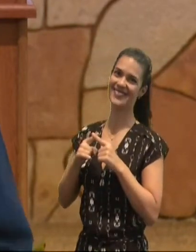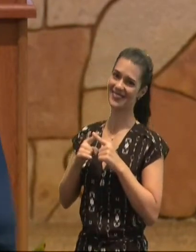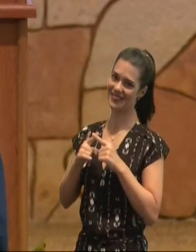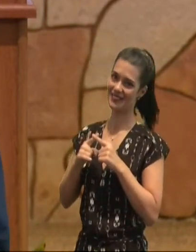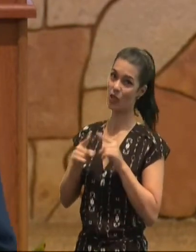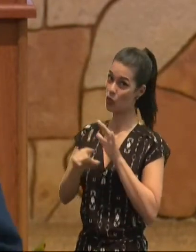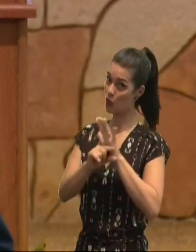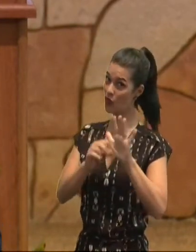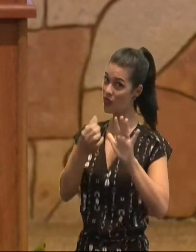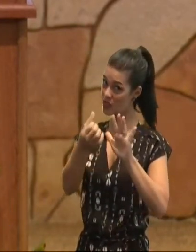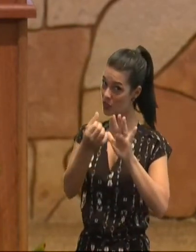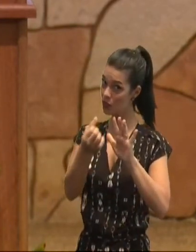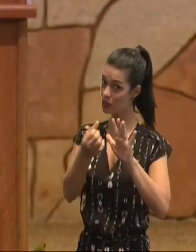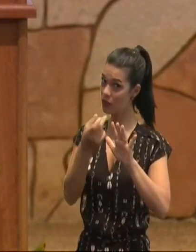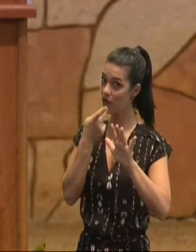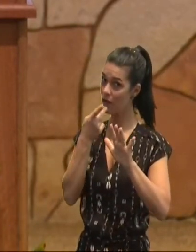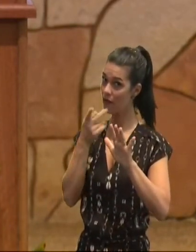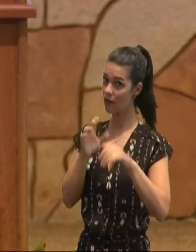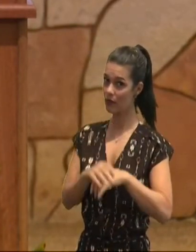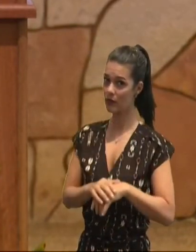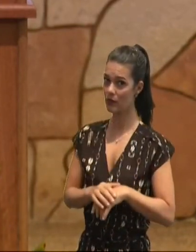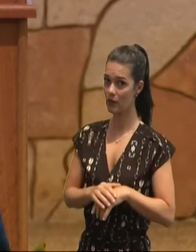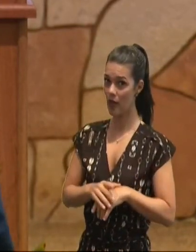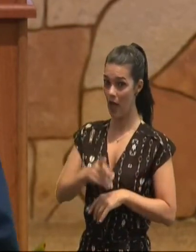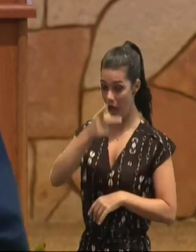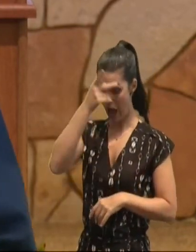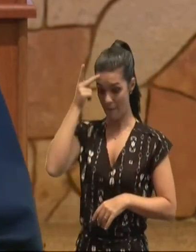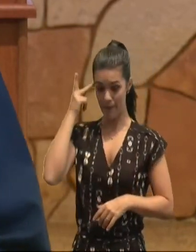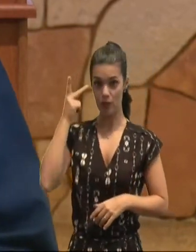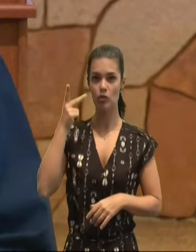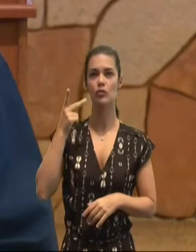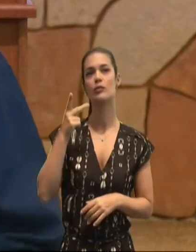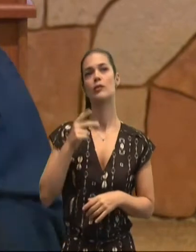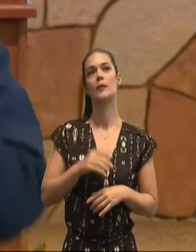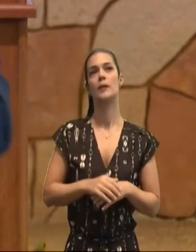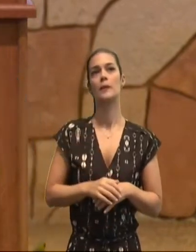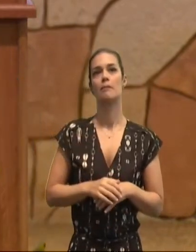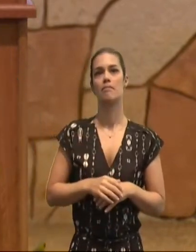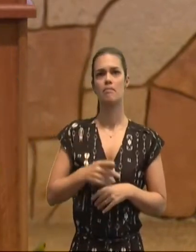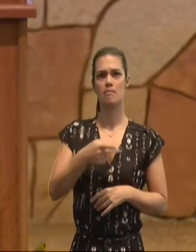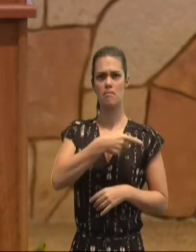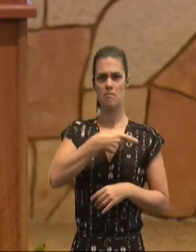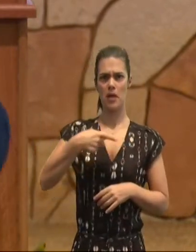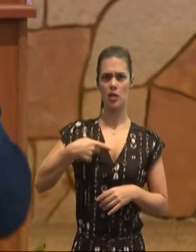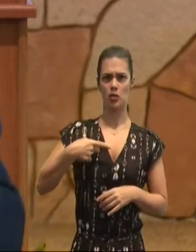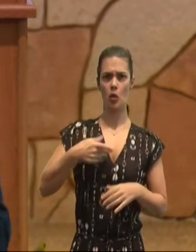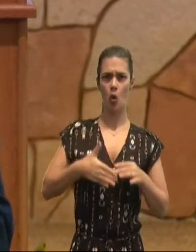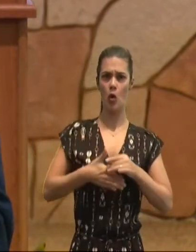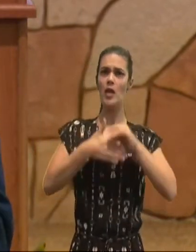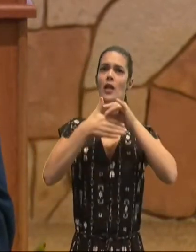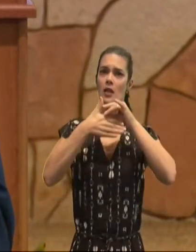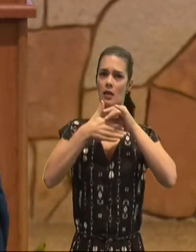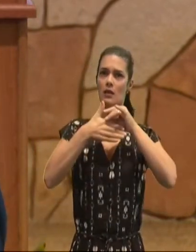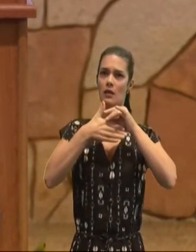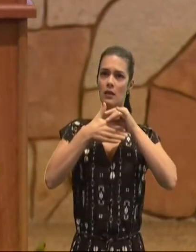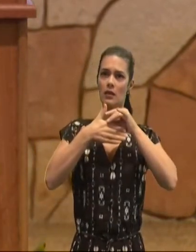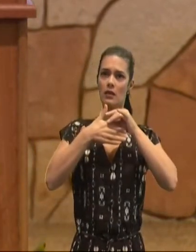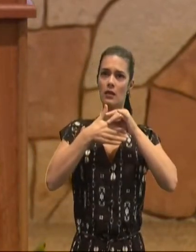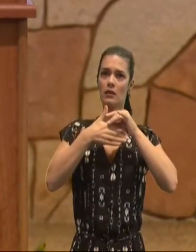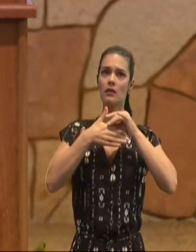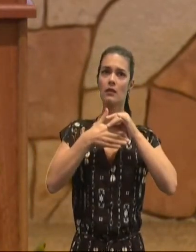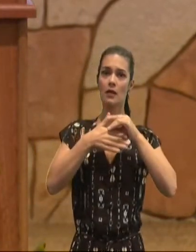6, aquele, que está sendo, instruído, na palavra, faça, participante, de todas as coisas, boas, aquele, que o